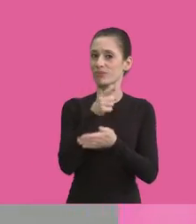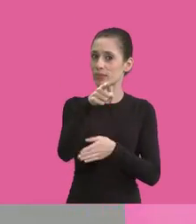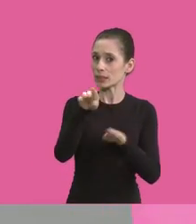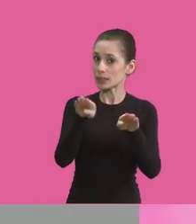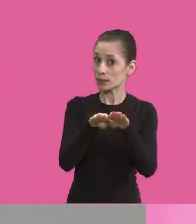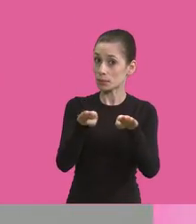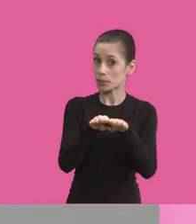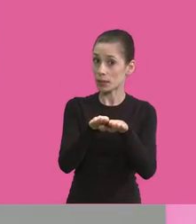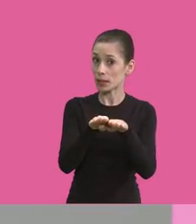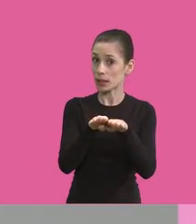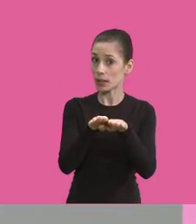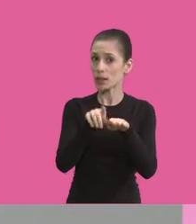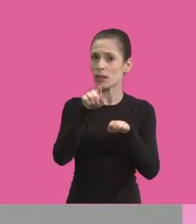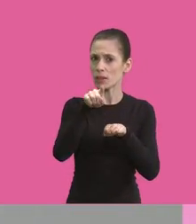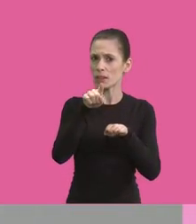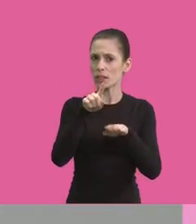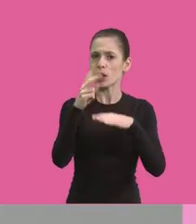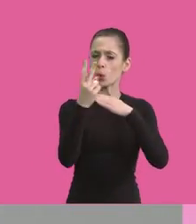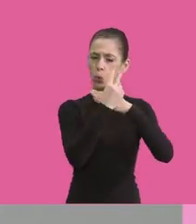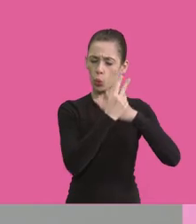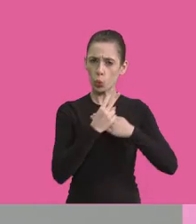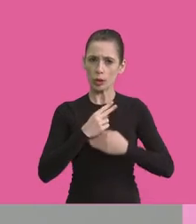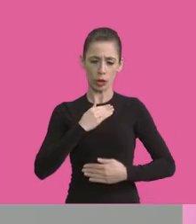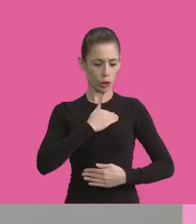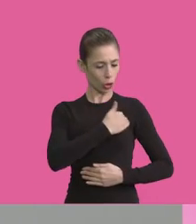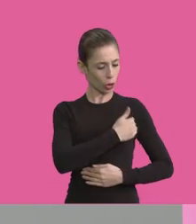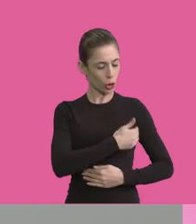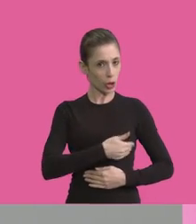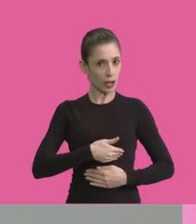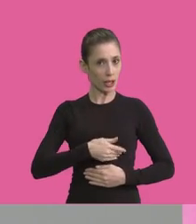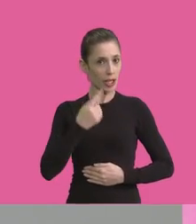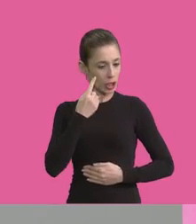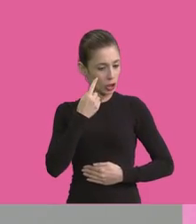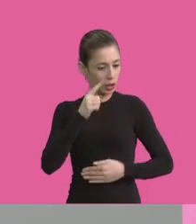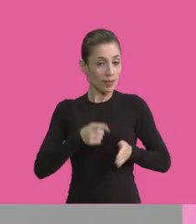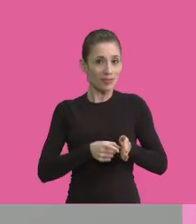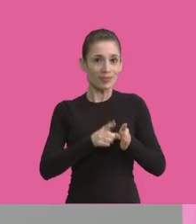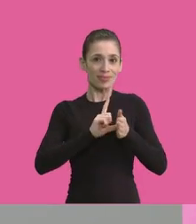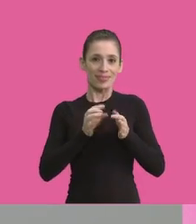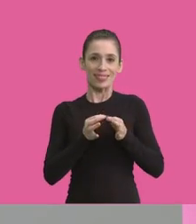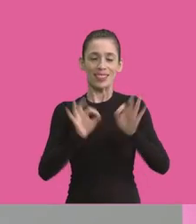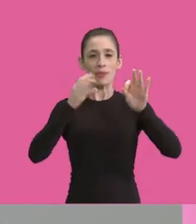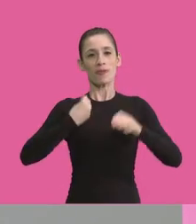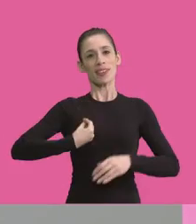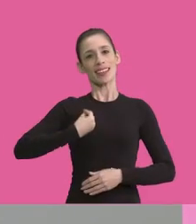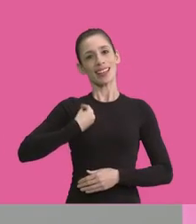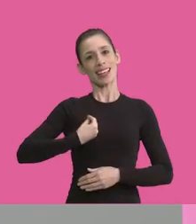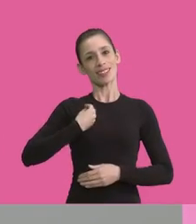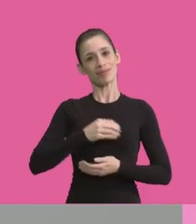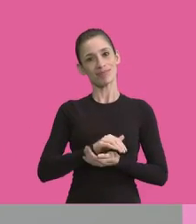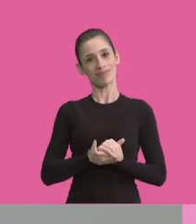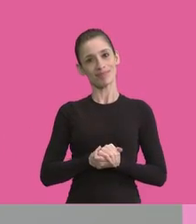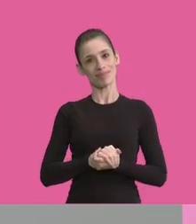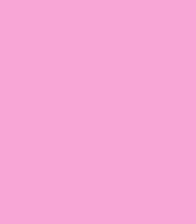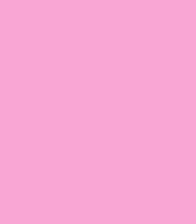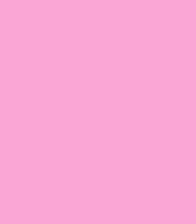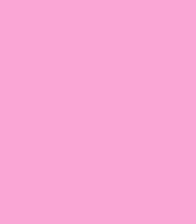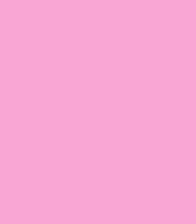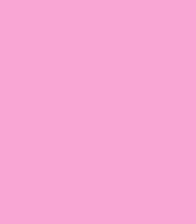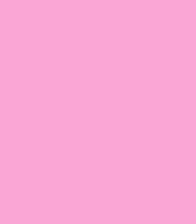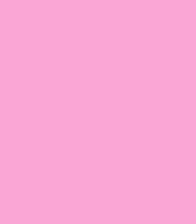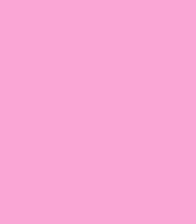acontecer com você também. Fique alerta, se toque, o diagnóstico precoce salva vidas.